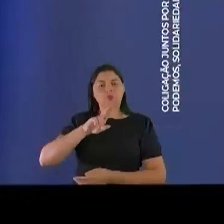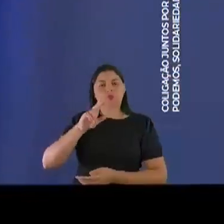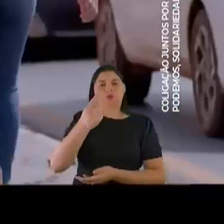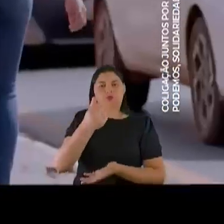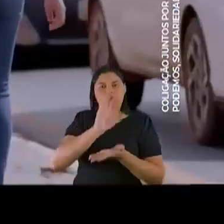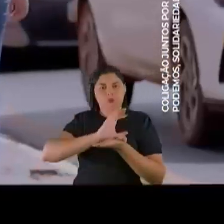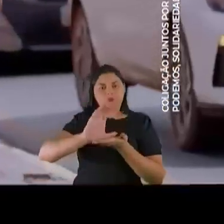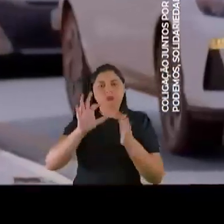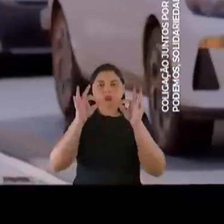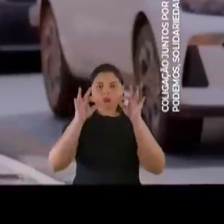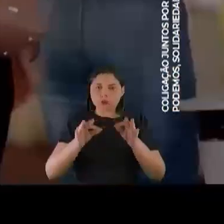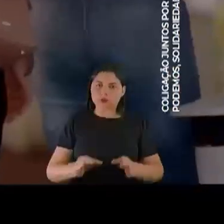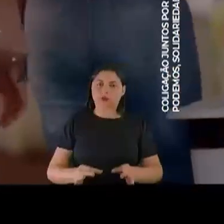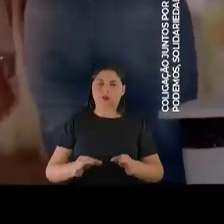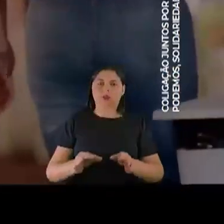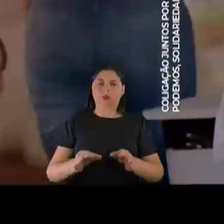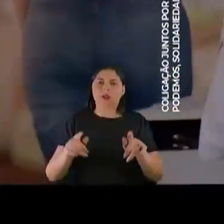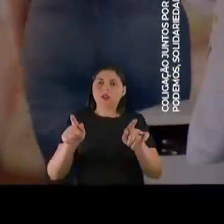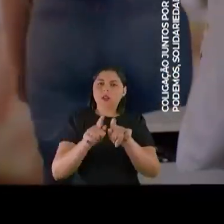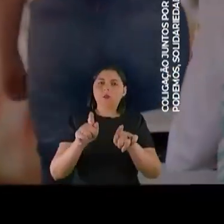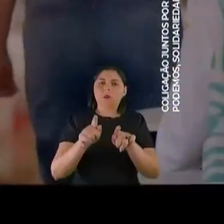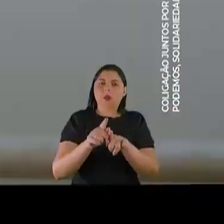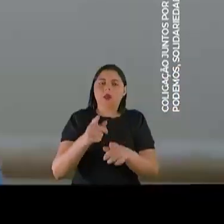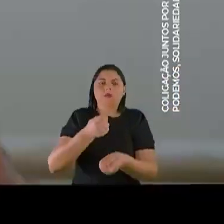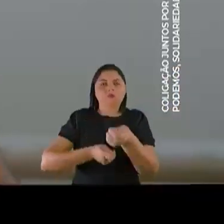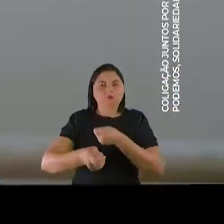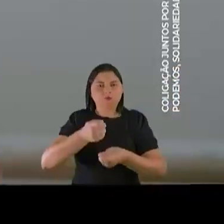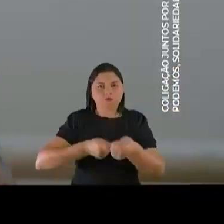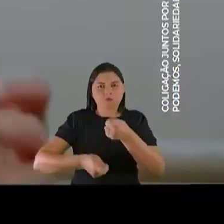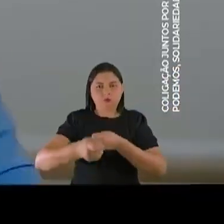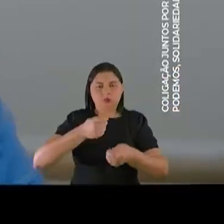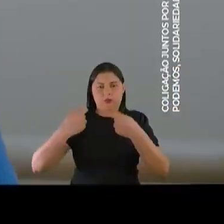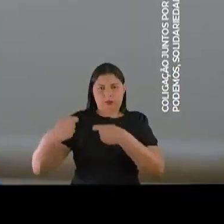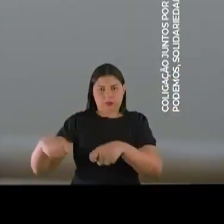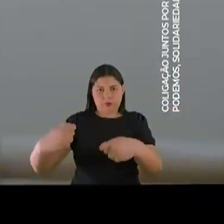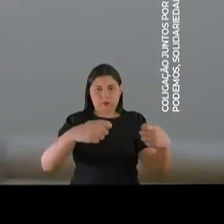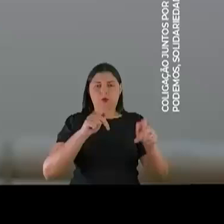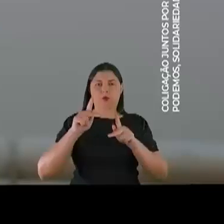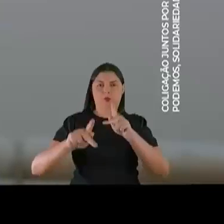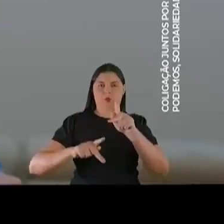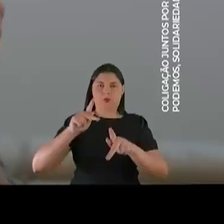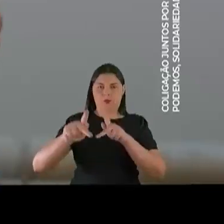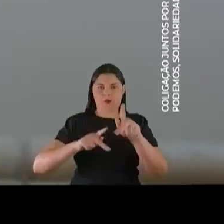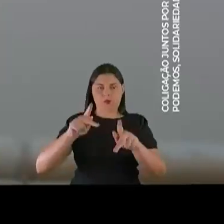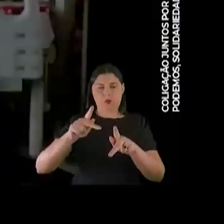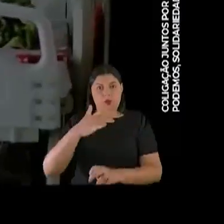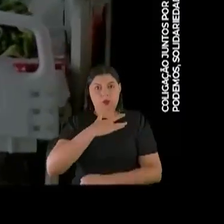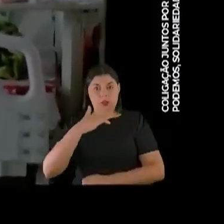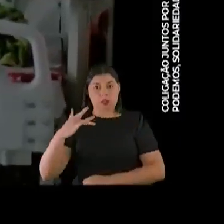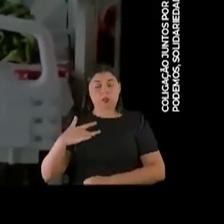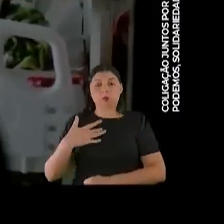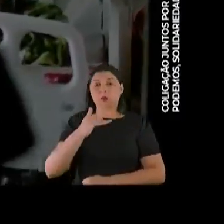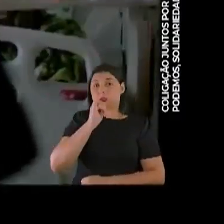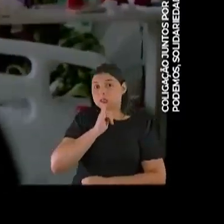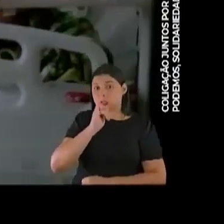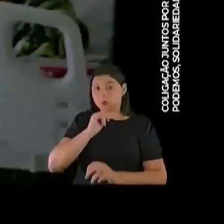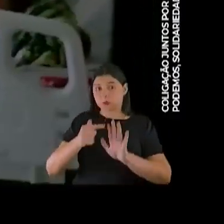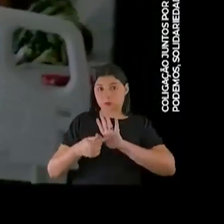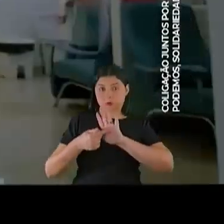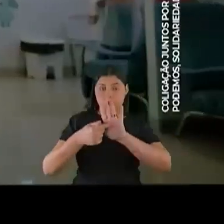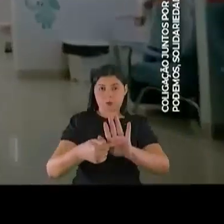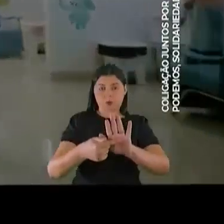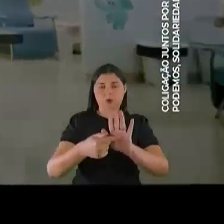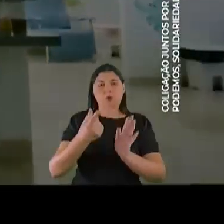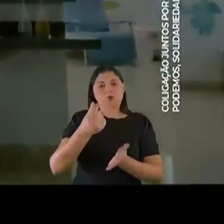investimentos que venham em conta da necessidade da população. Na saúde, por exemplo. Colocamos recursos para a construção da